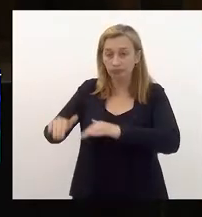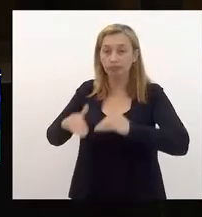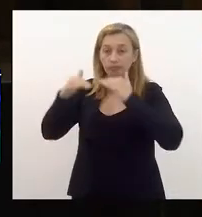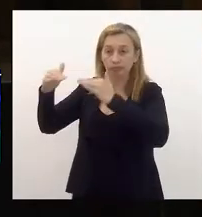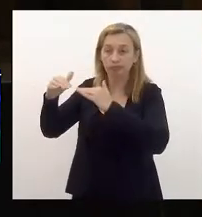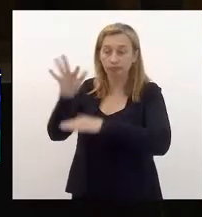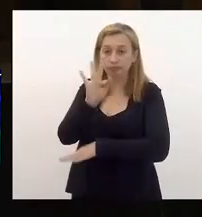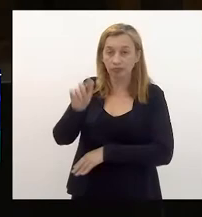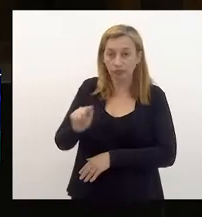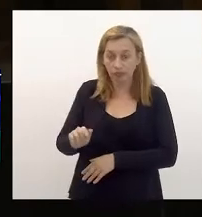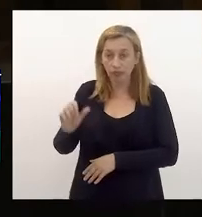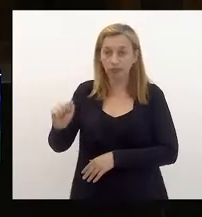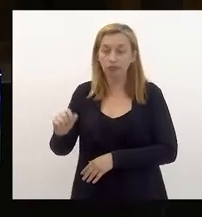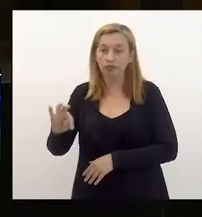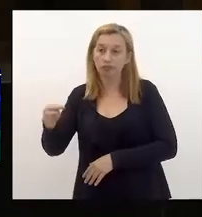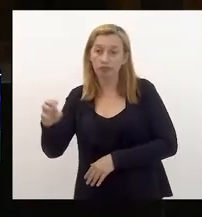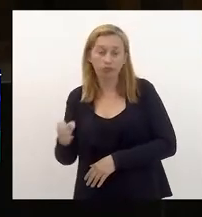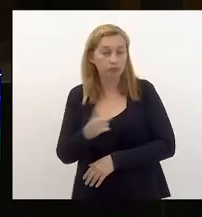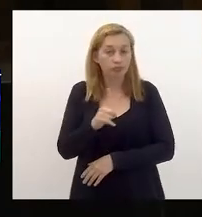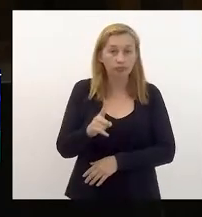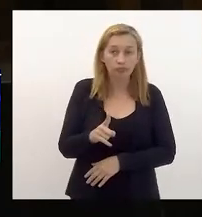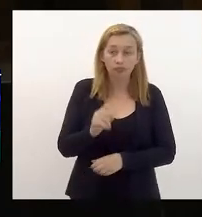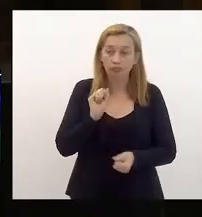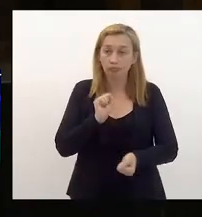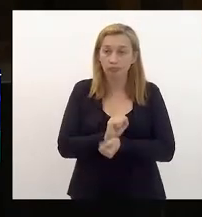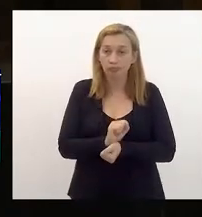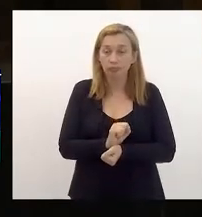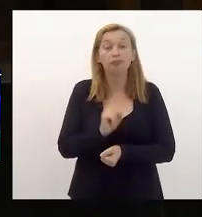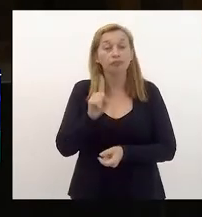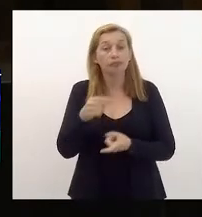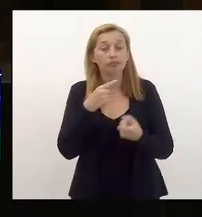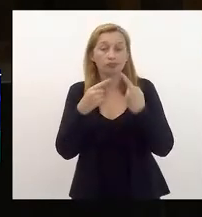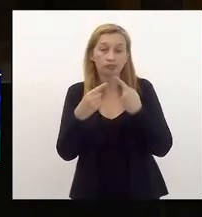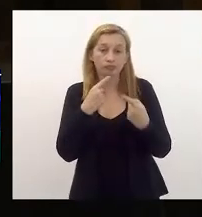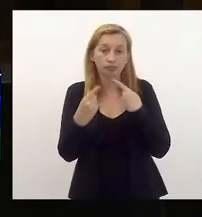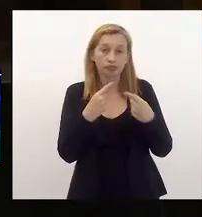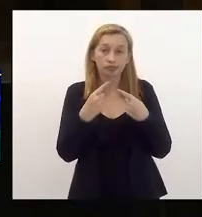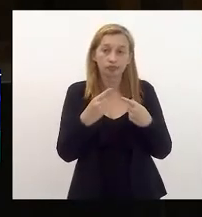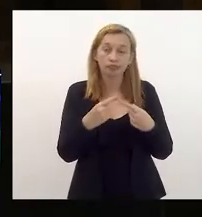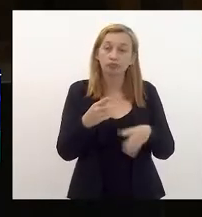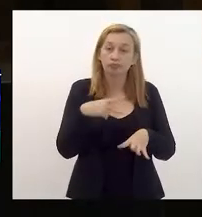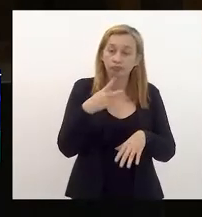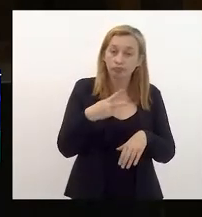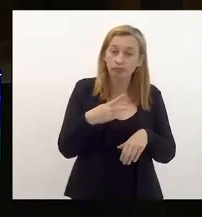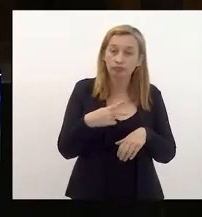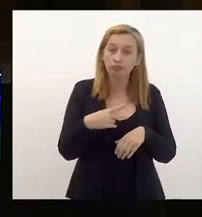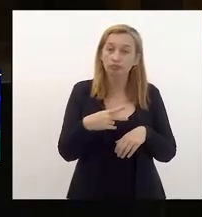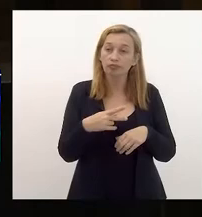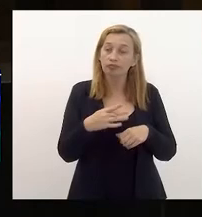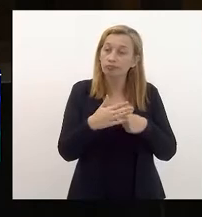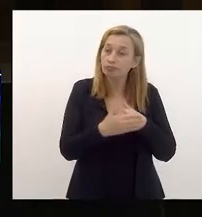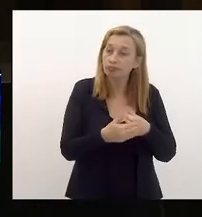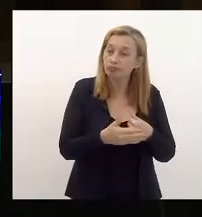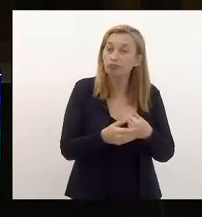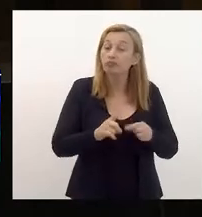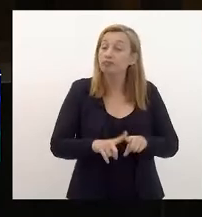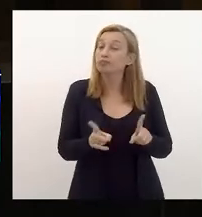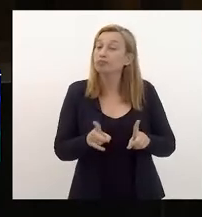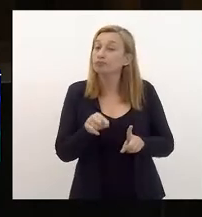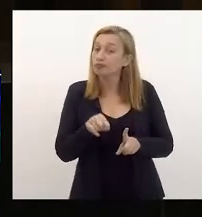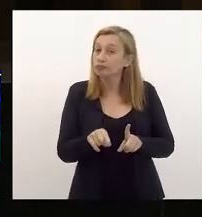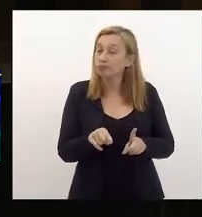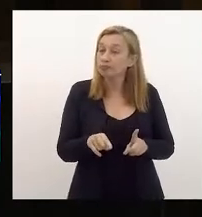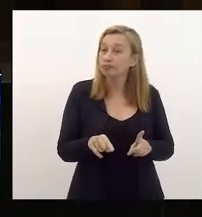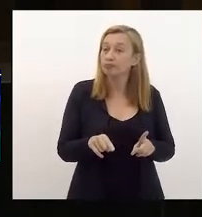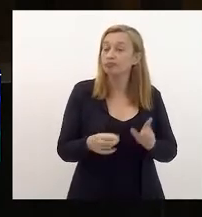Zona Oeste não morra de inanição. Esse é um debate que eu trato com muito pesar, mas essa peça